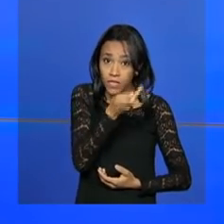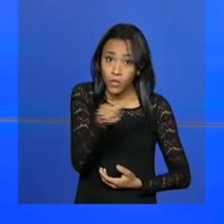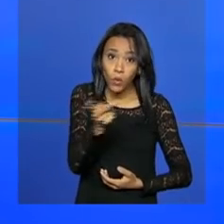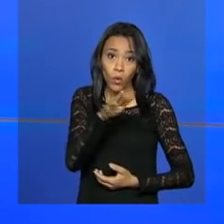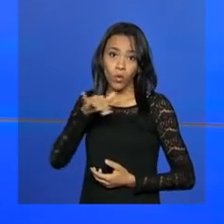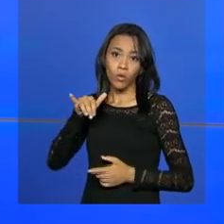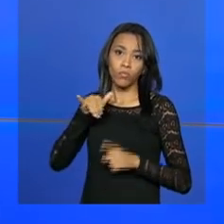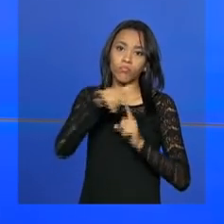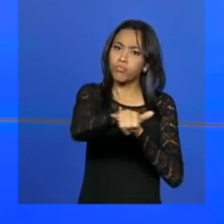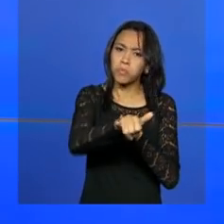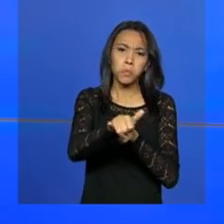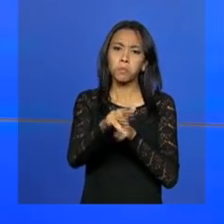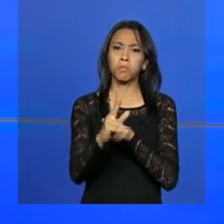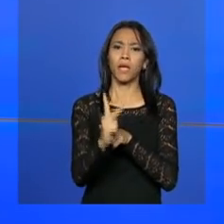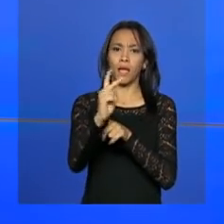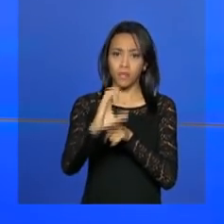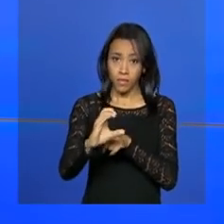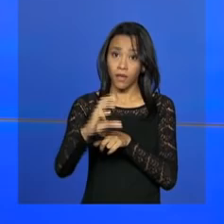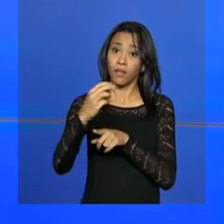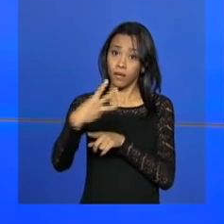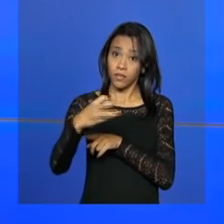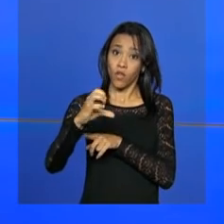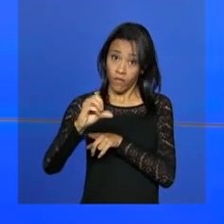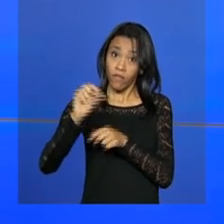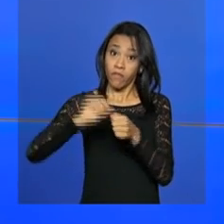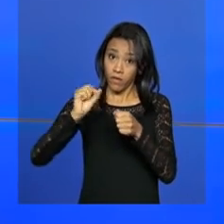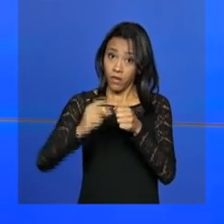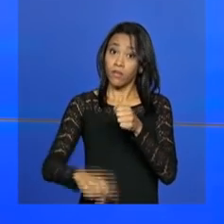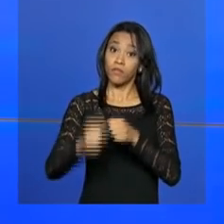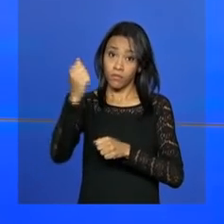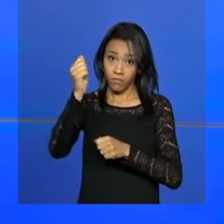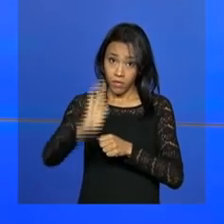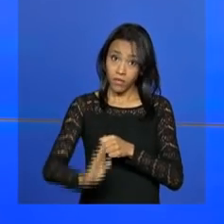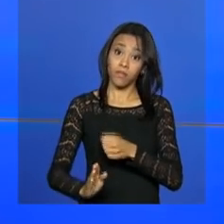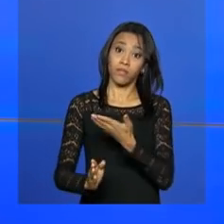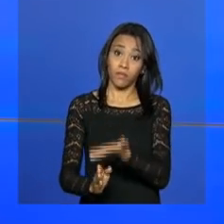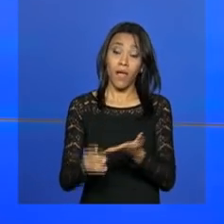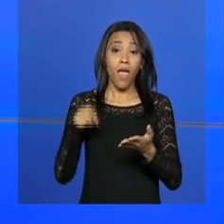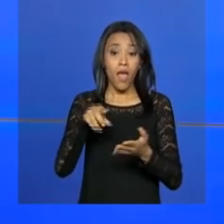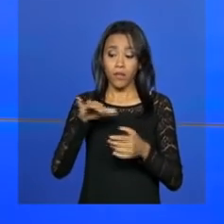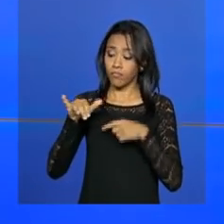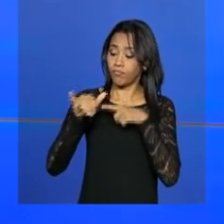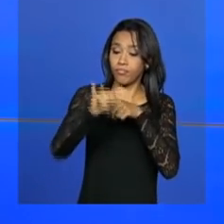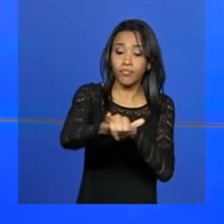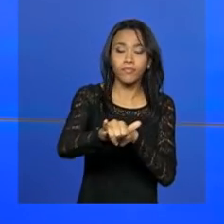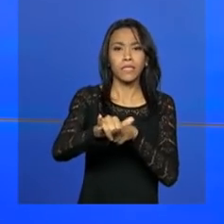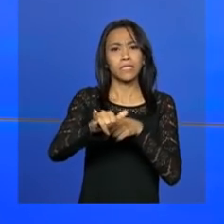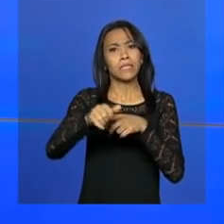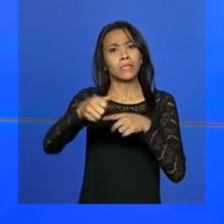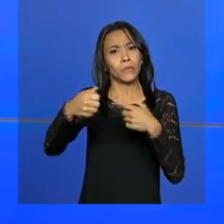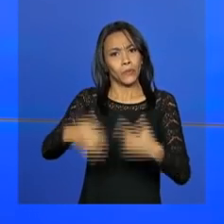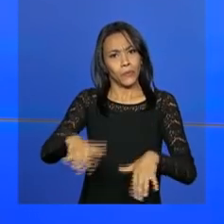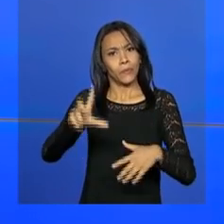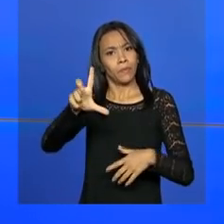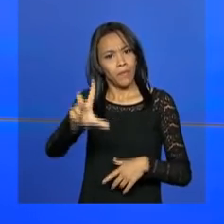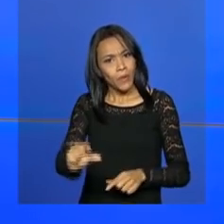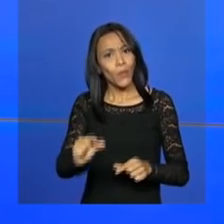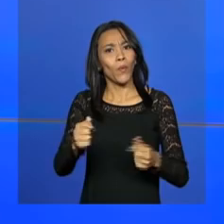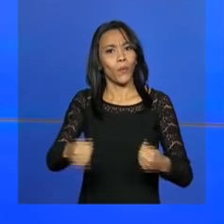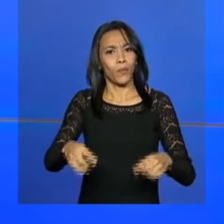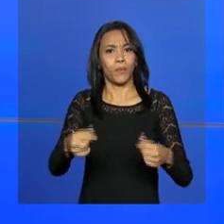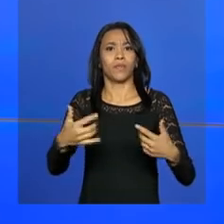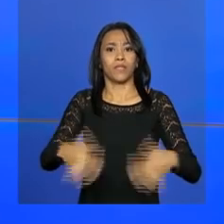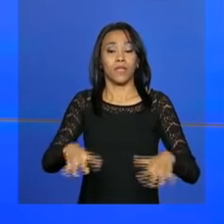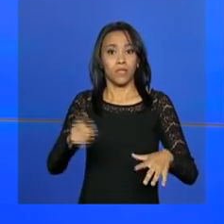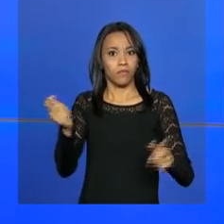KC-390, fabricado no Brasil pela Embraer. A aeronave funciona com o menor custo operacional e é capaz